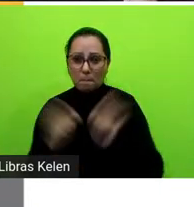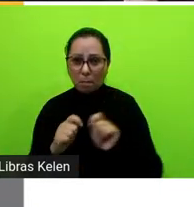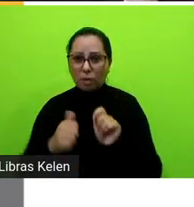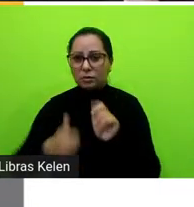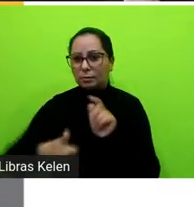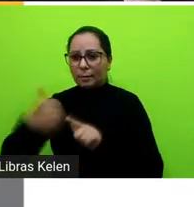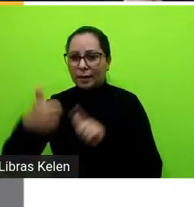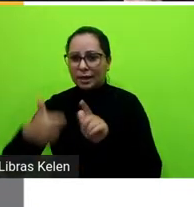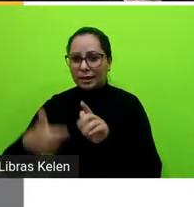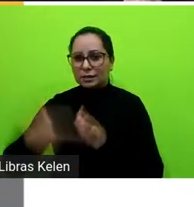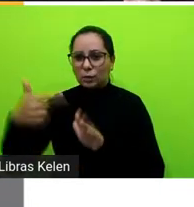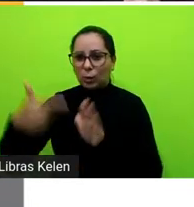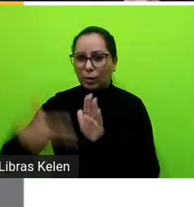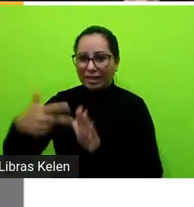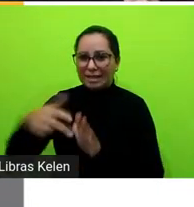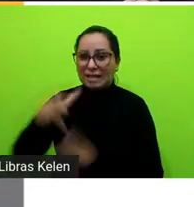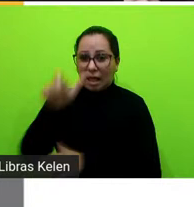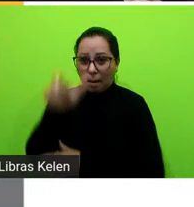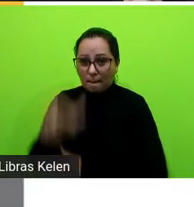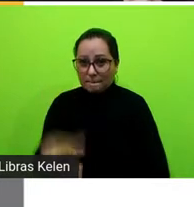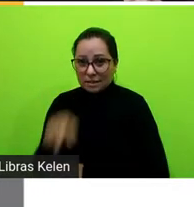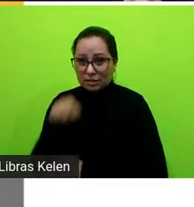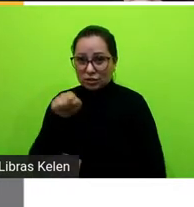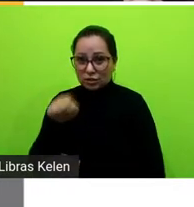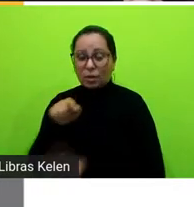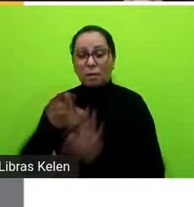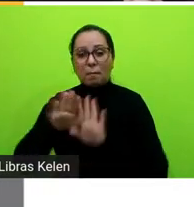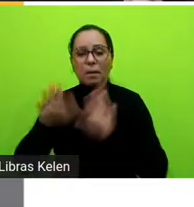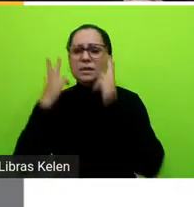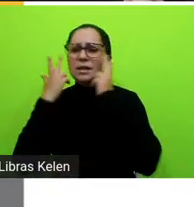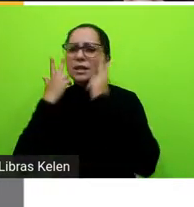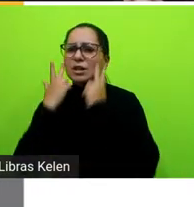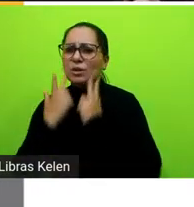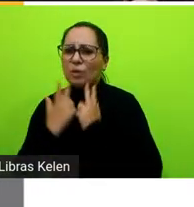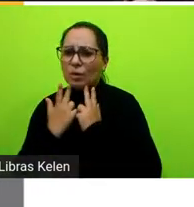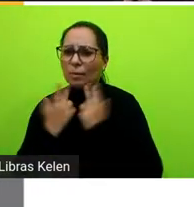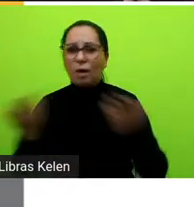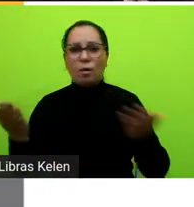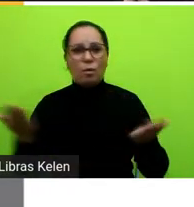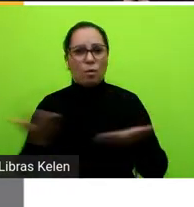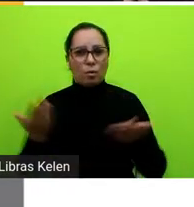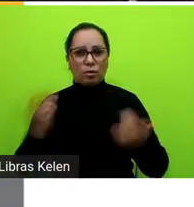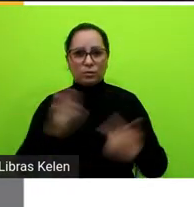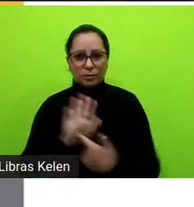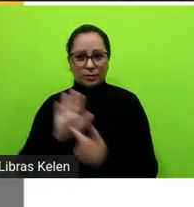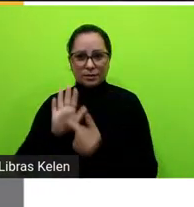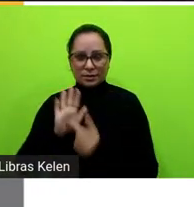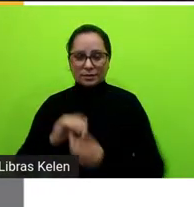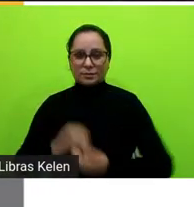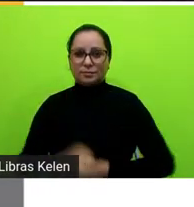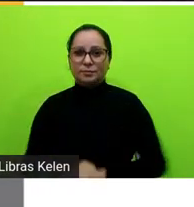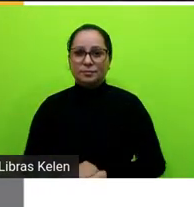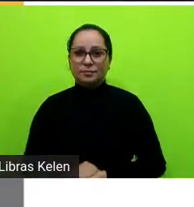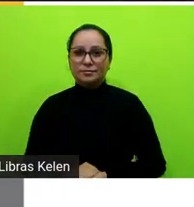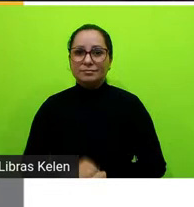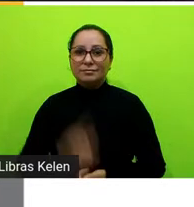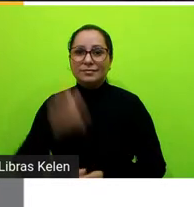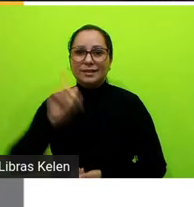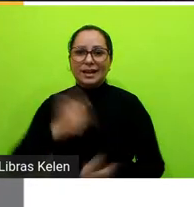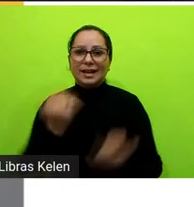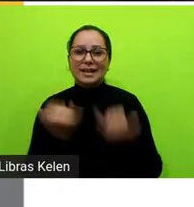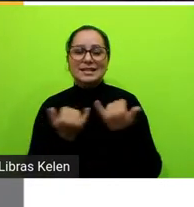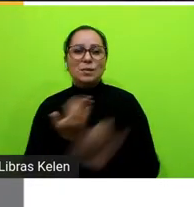pessoa mas é muito comum e a gente vai ver isso no exemplo de hoje que a narrativa seja feita por um amigo do